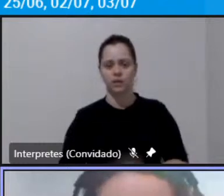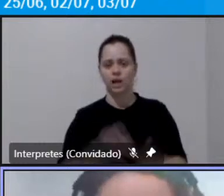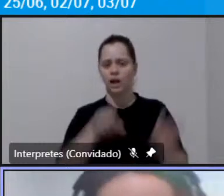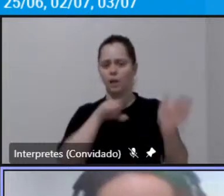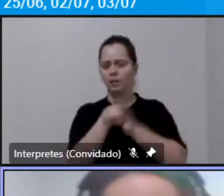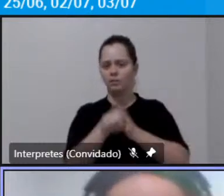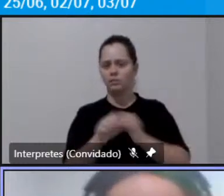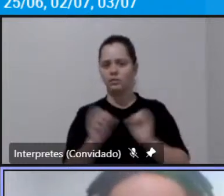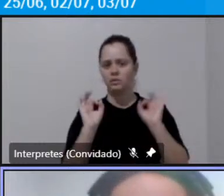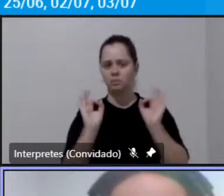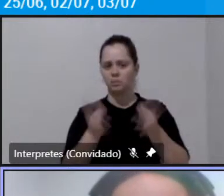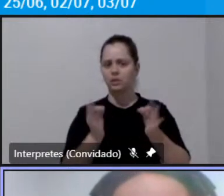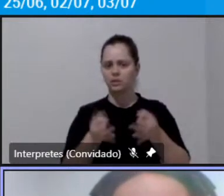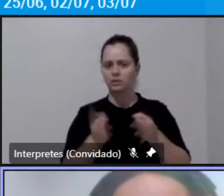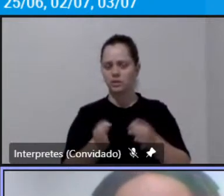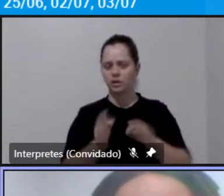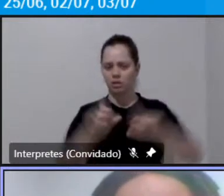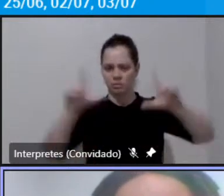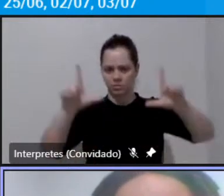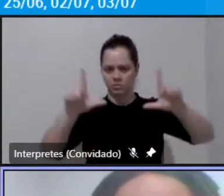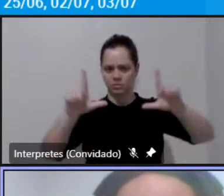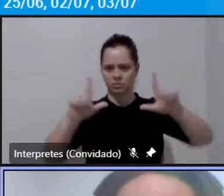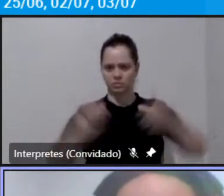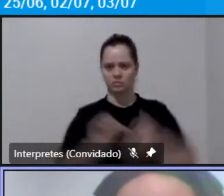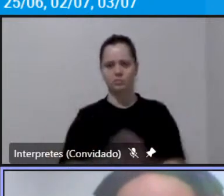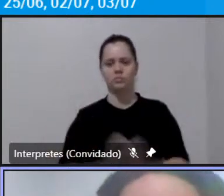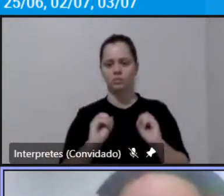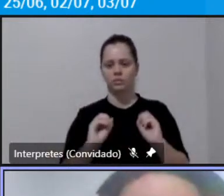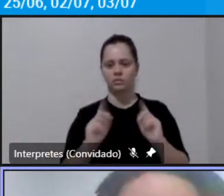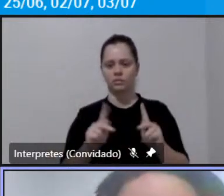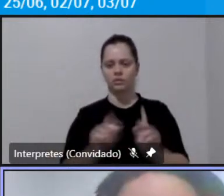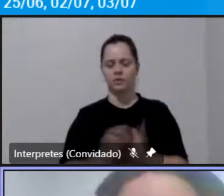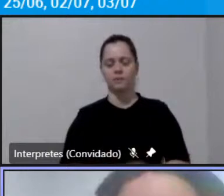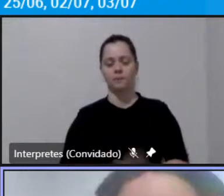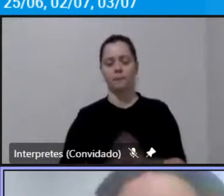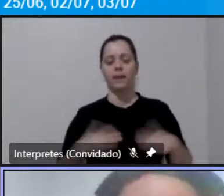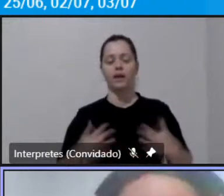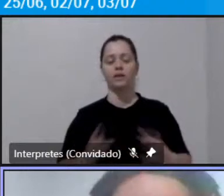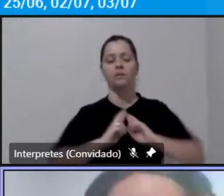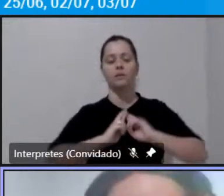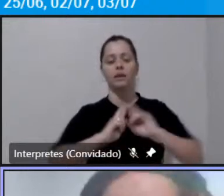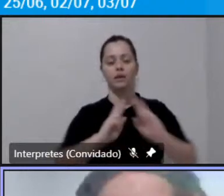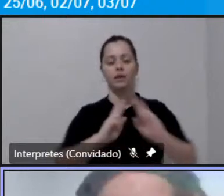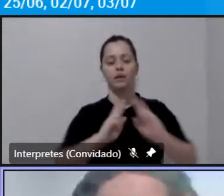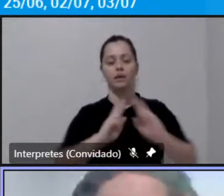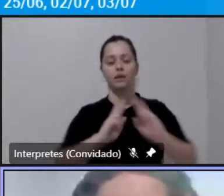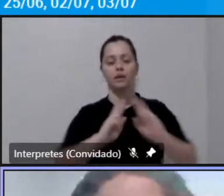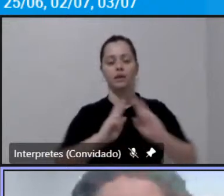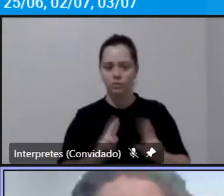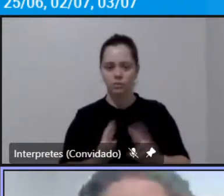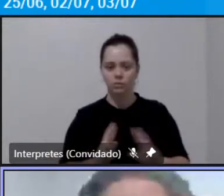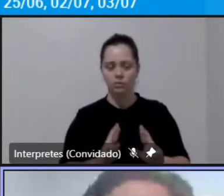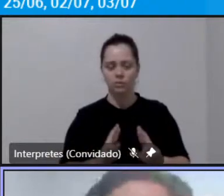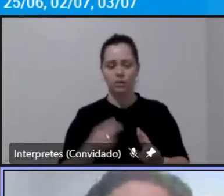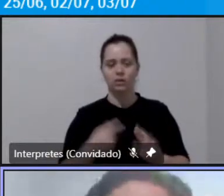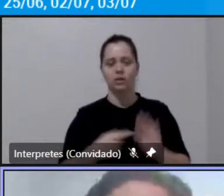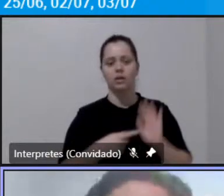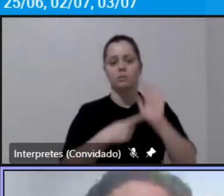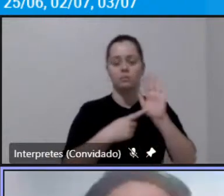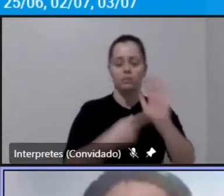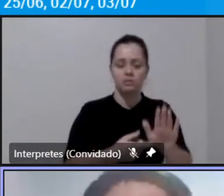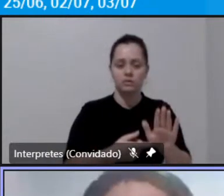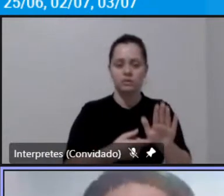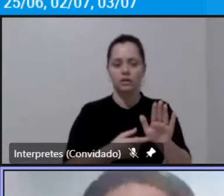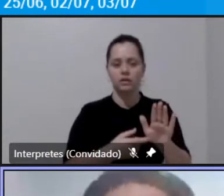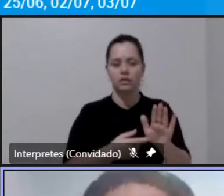tá correto obrigada aqui de novo em relação ao modo e ao ao motivo né o modo